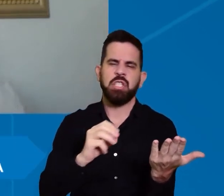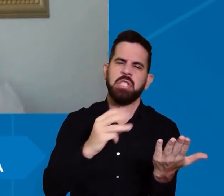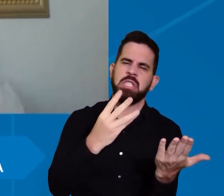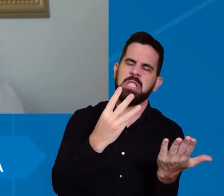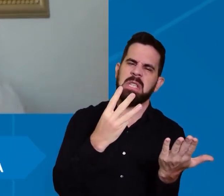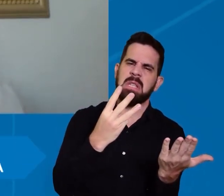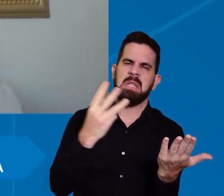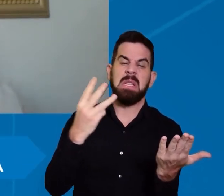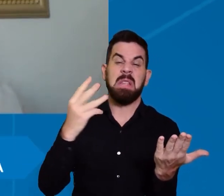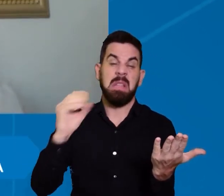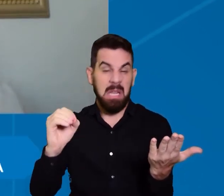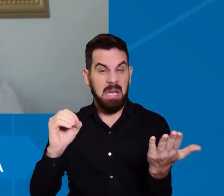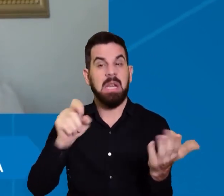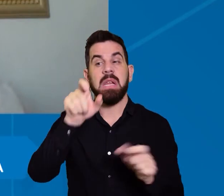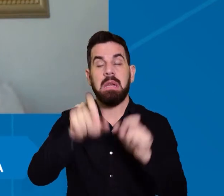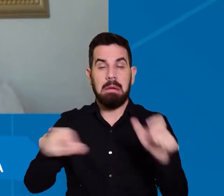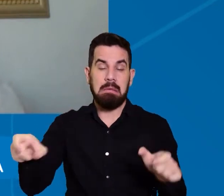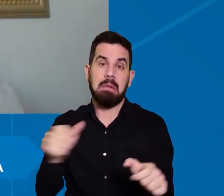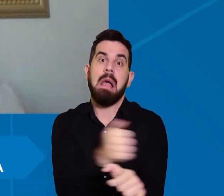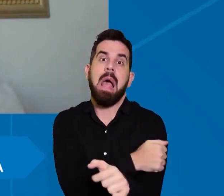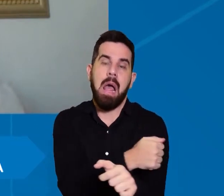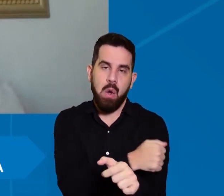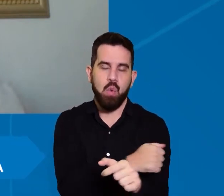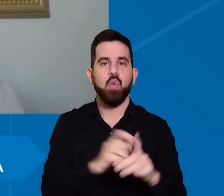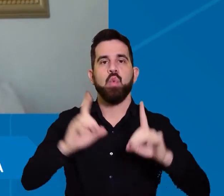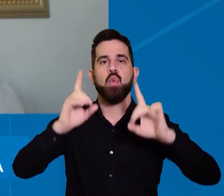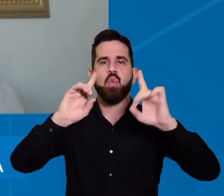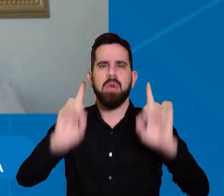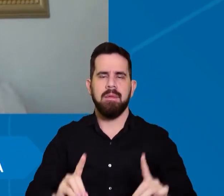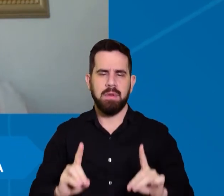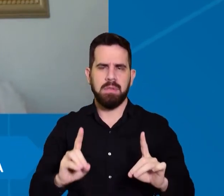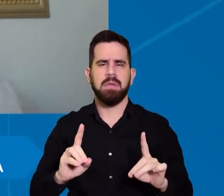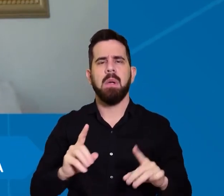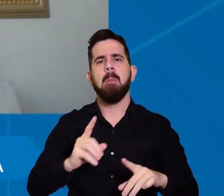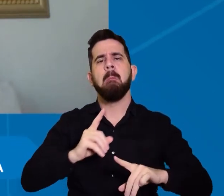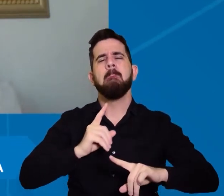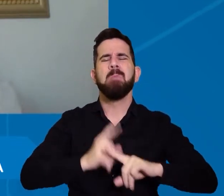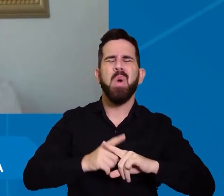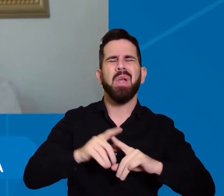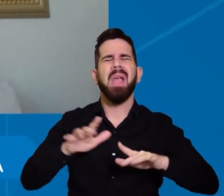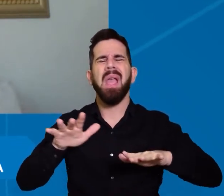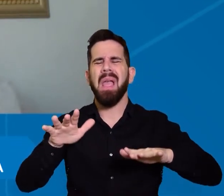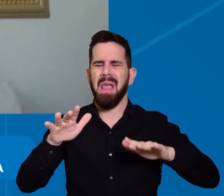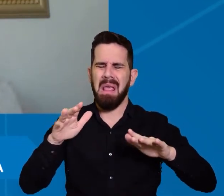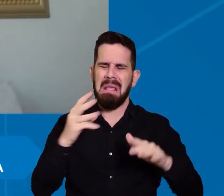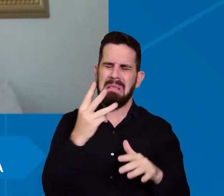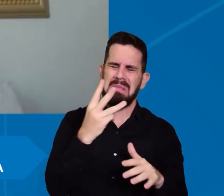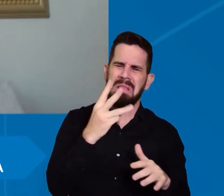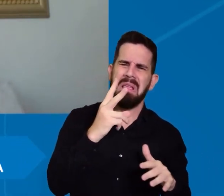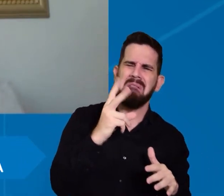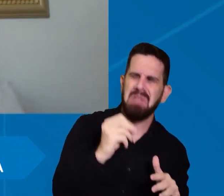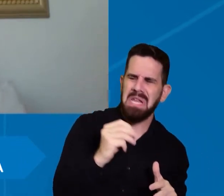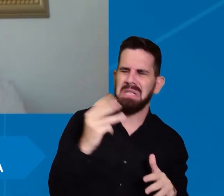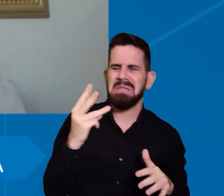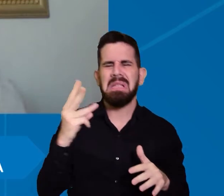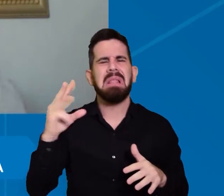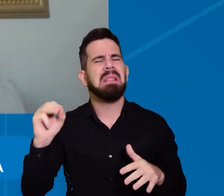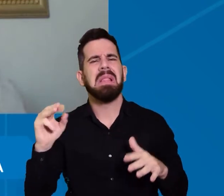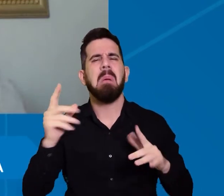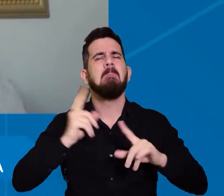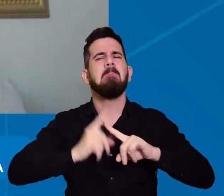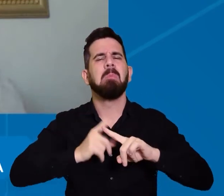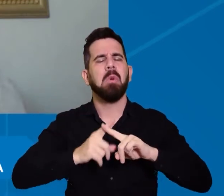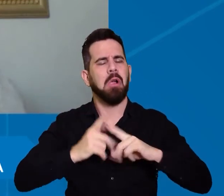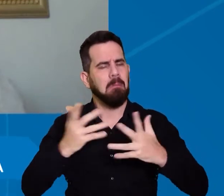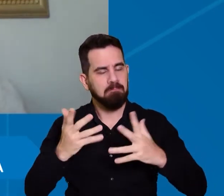estudantes com deficiência. Por que essa 320 a 330, não é? Porque